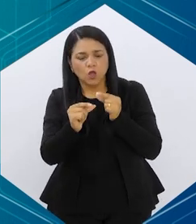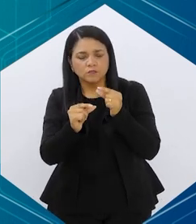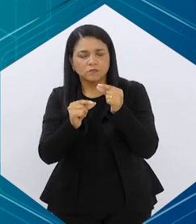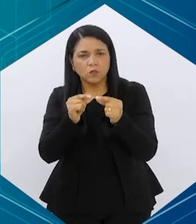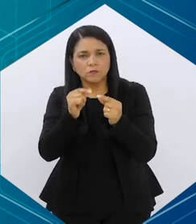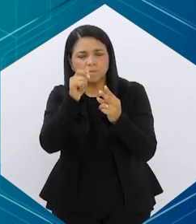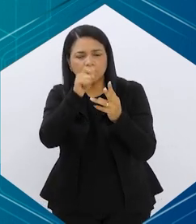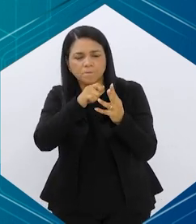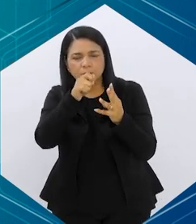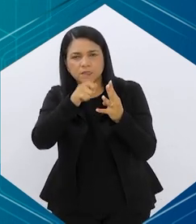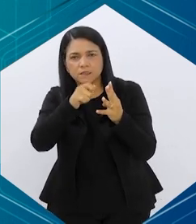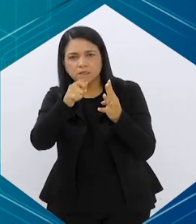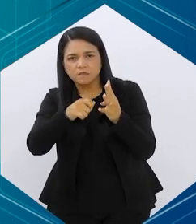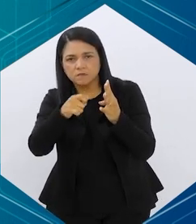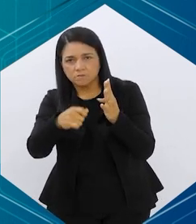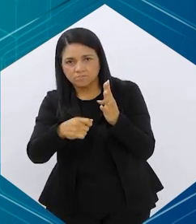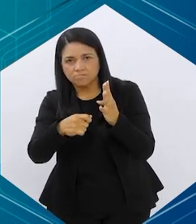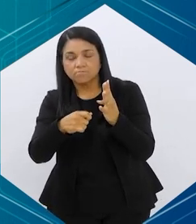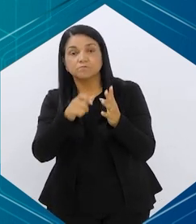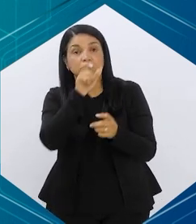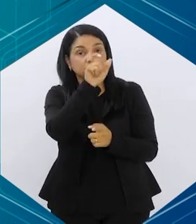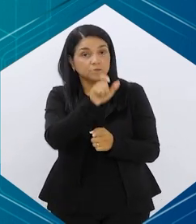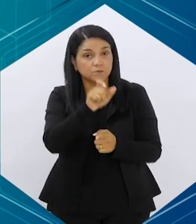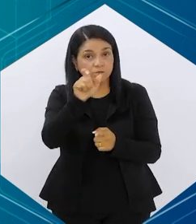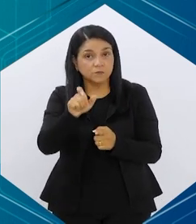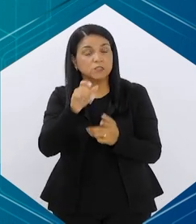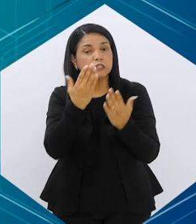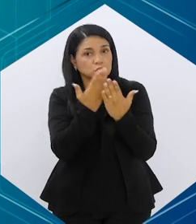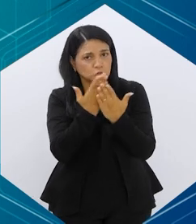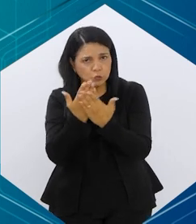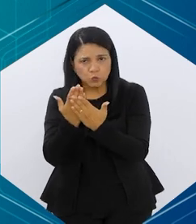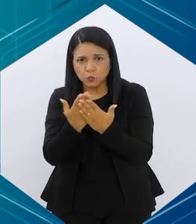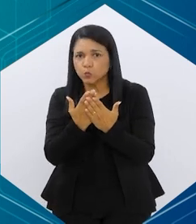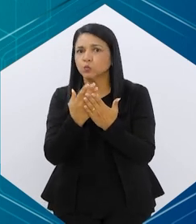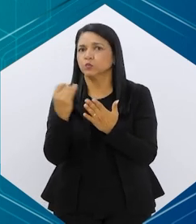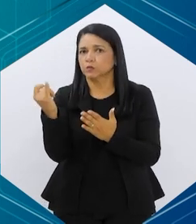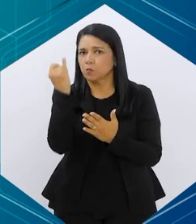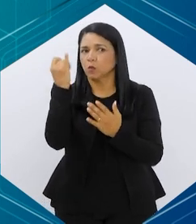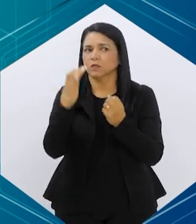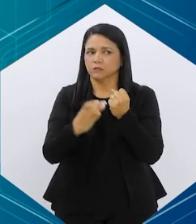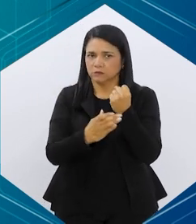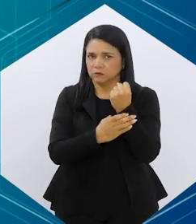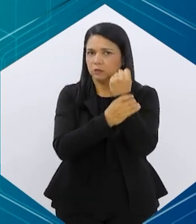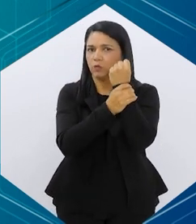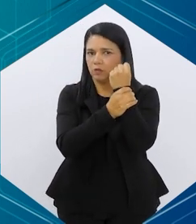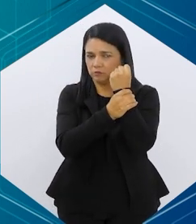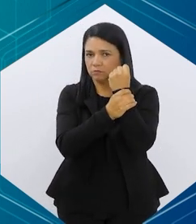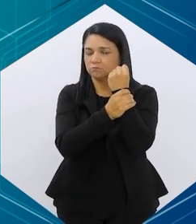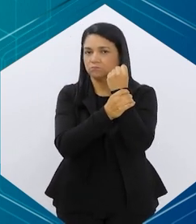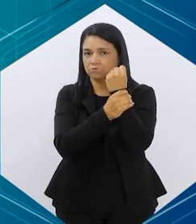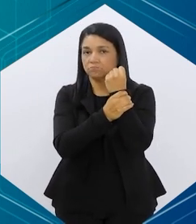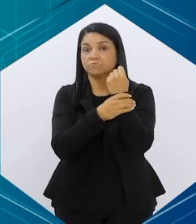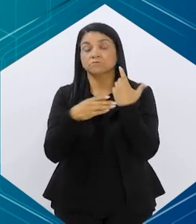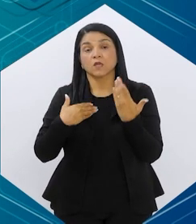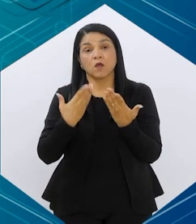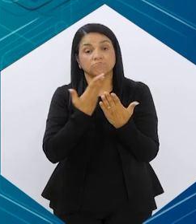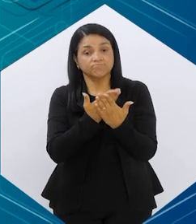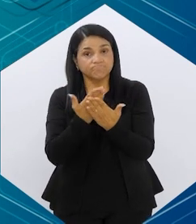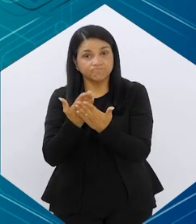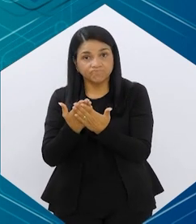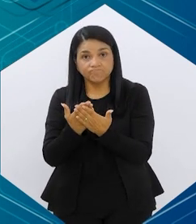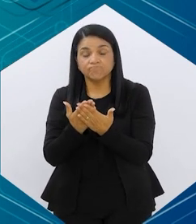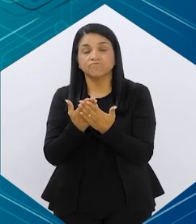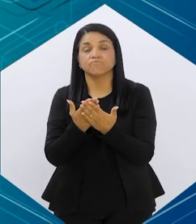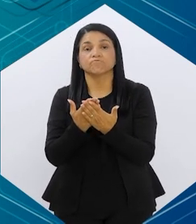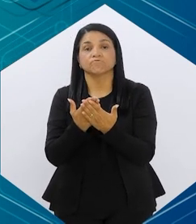de forma mensal para o paciente, tá? Tem estudos de eficácia e de segurança. E, recentemente, né, o estudo